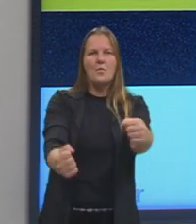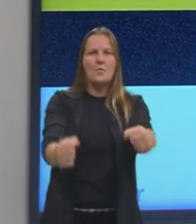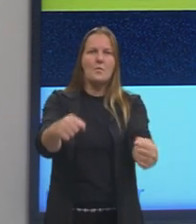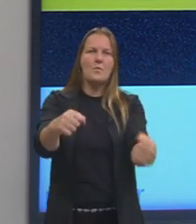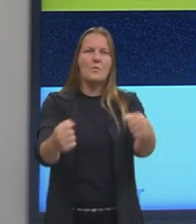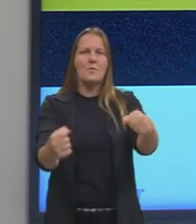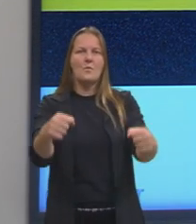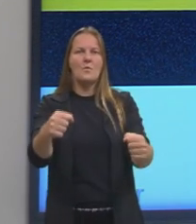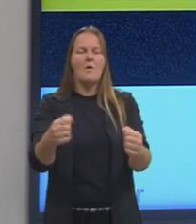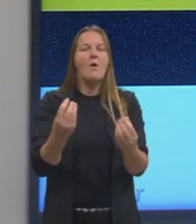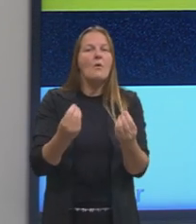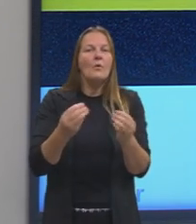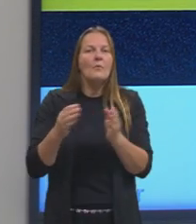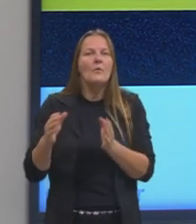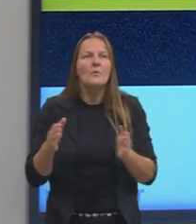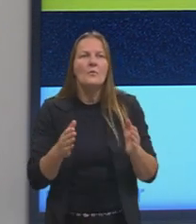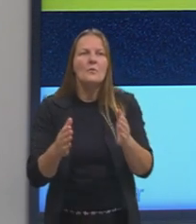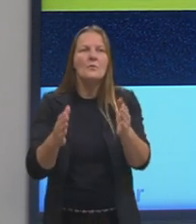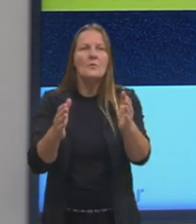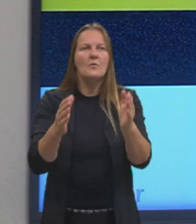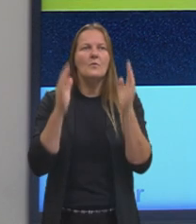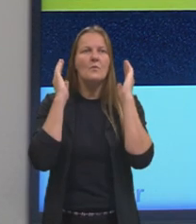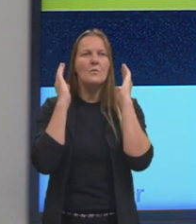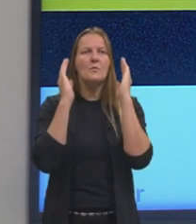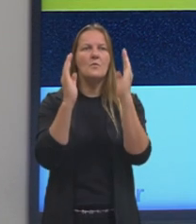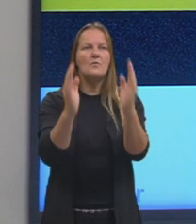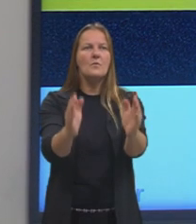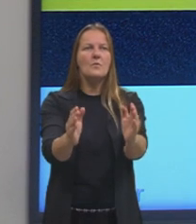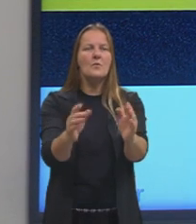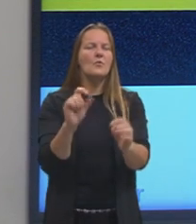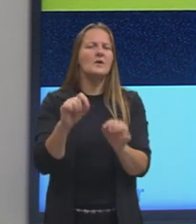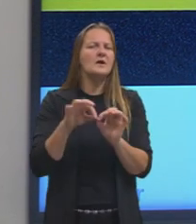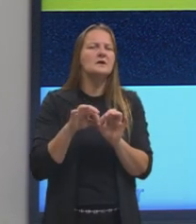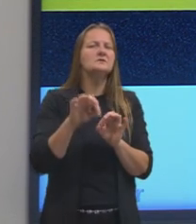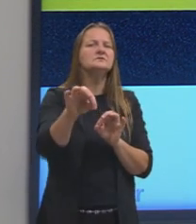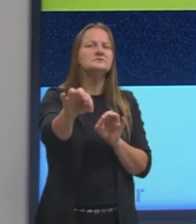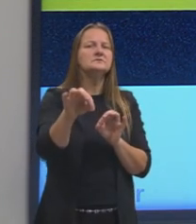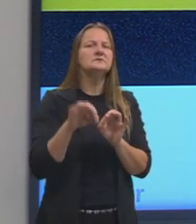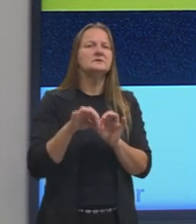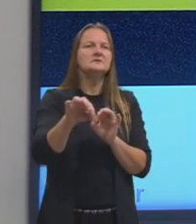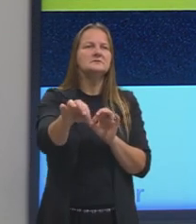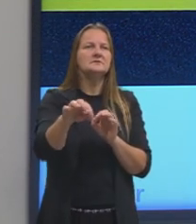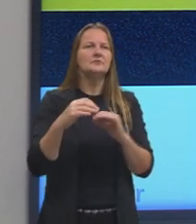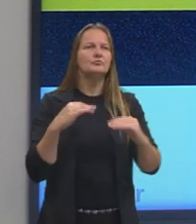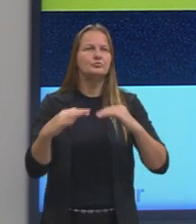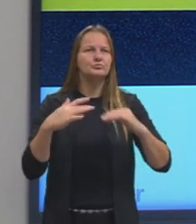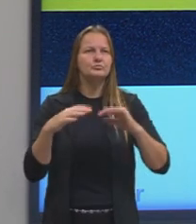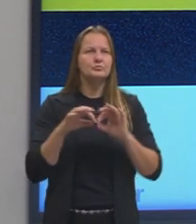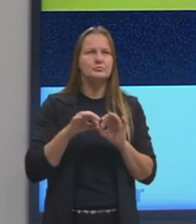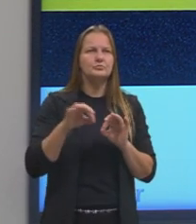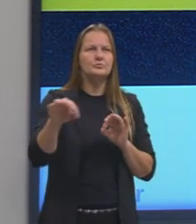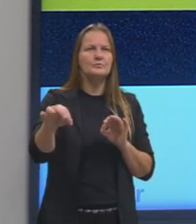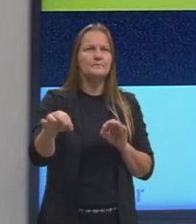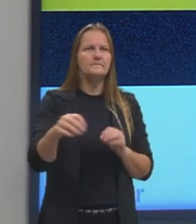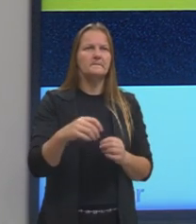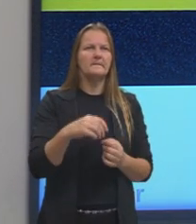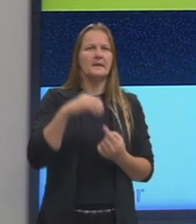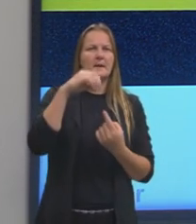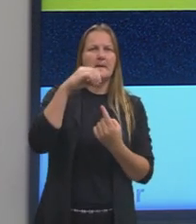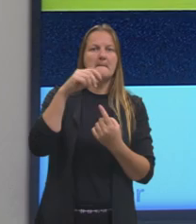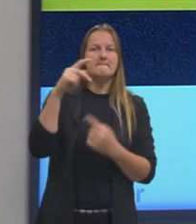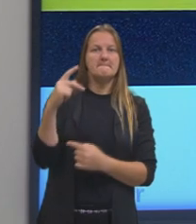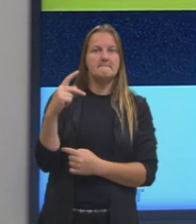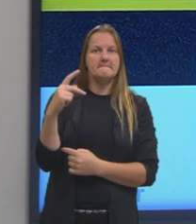Para a gente entender o que é velocidade, primeiro a gente precisa entender o que é distância, Deslocamento. Então, a gente vai chamar de posição